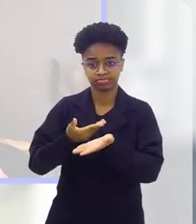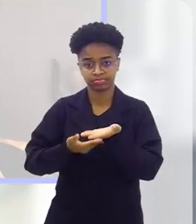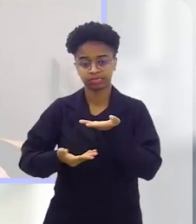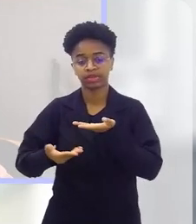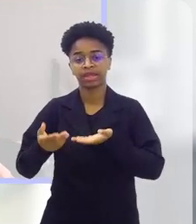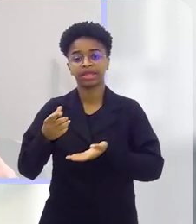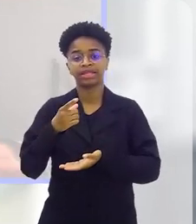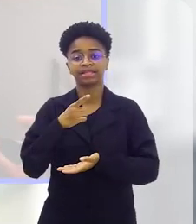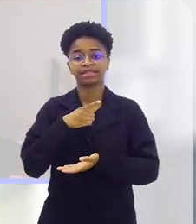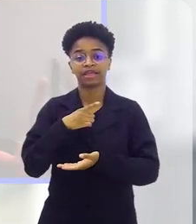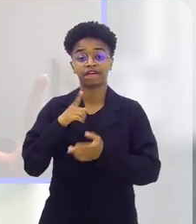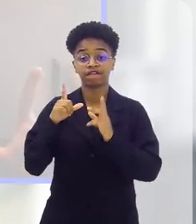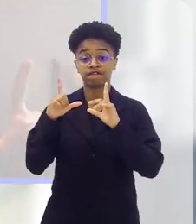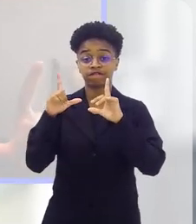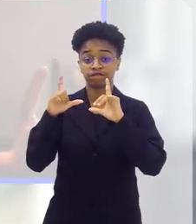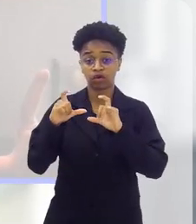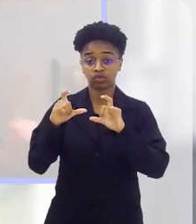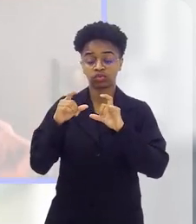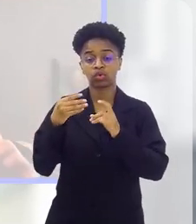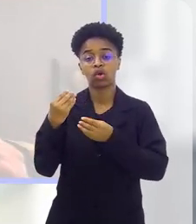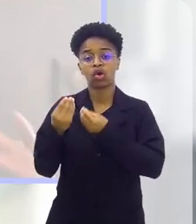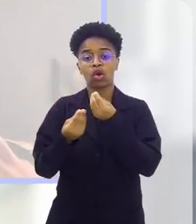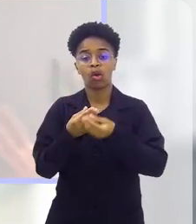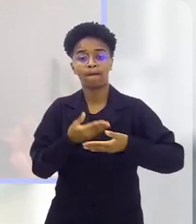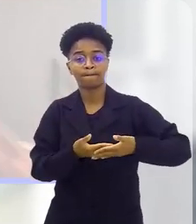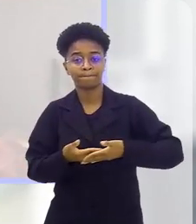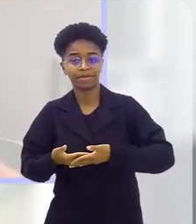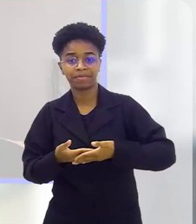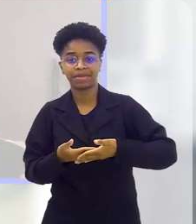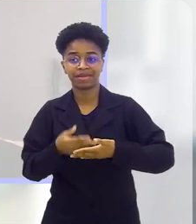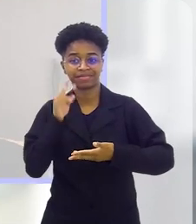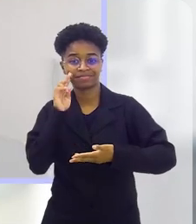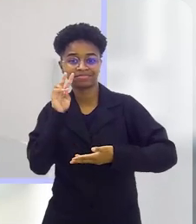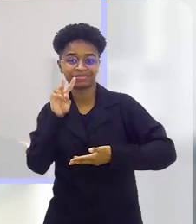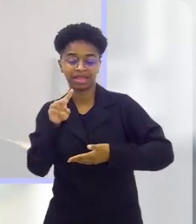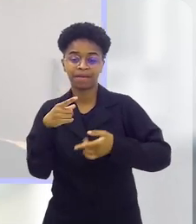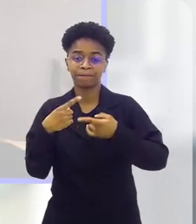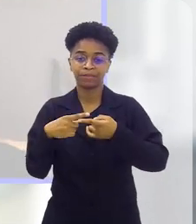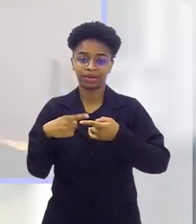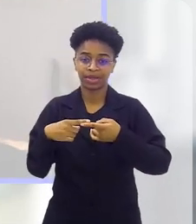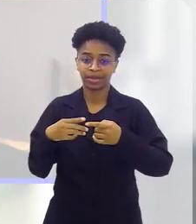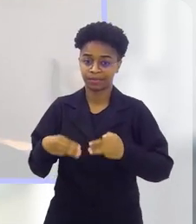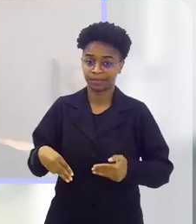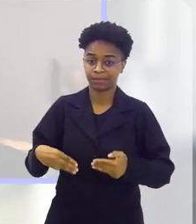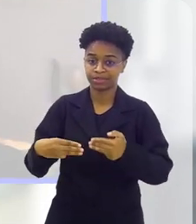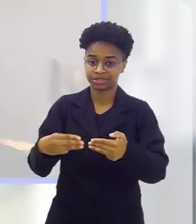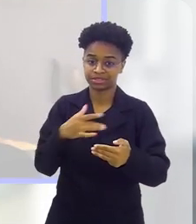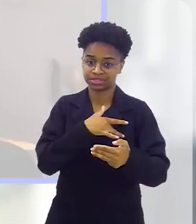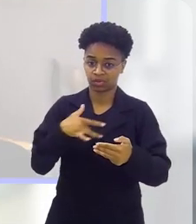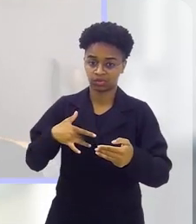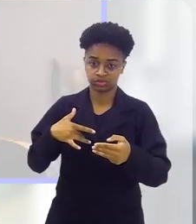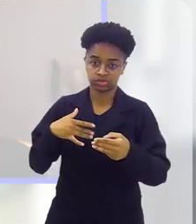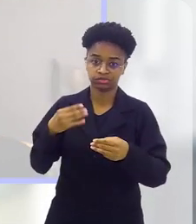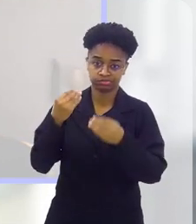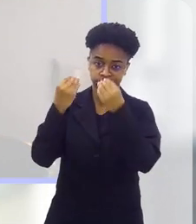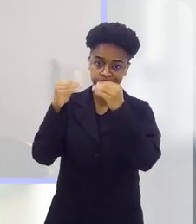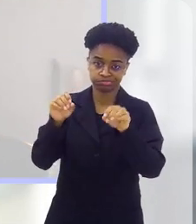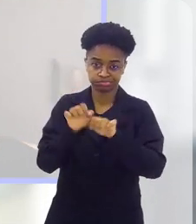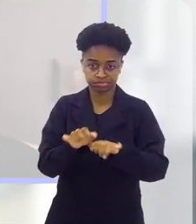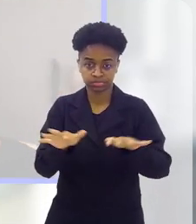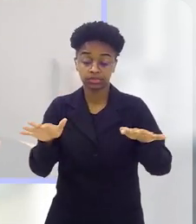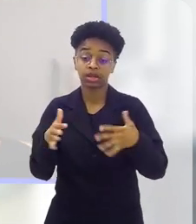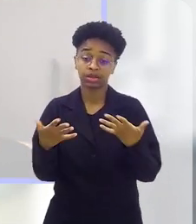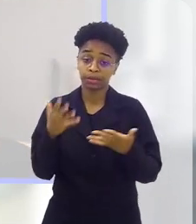isso. Existe uma foto de como o bebê enxerga, né? Porque é o Ministério da Saúde. E é muito